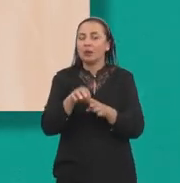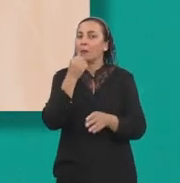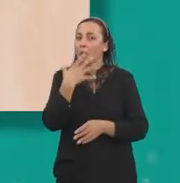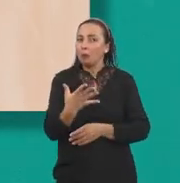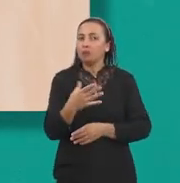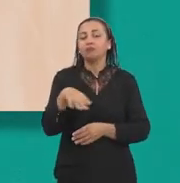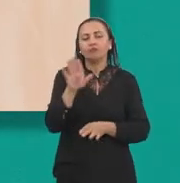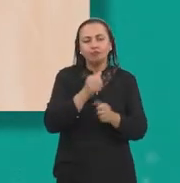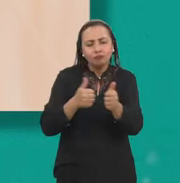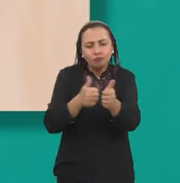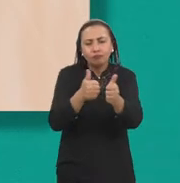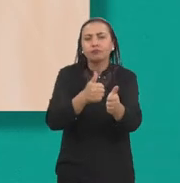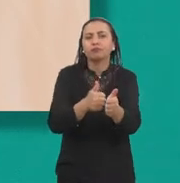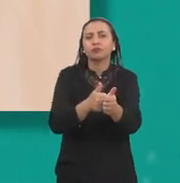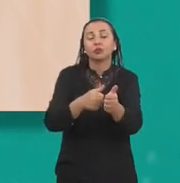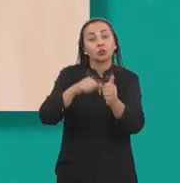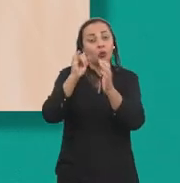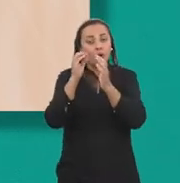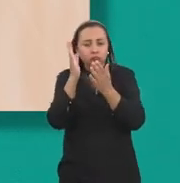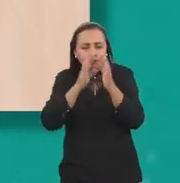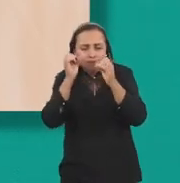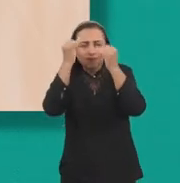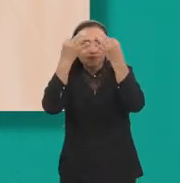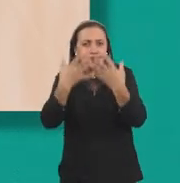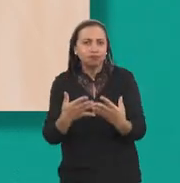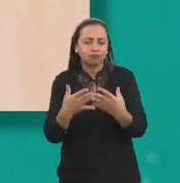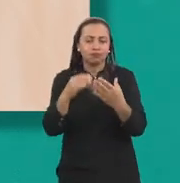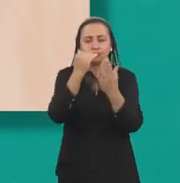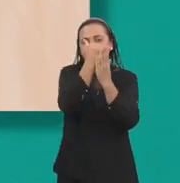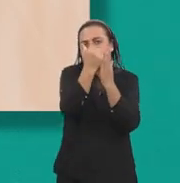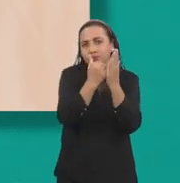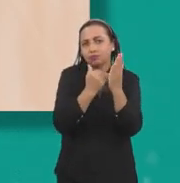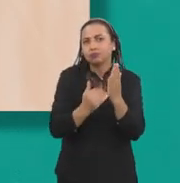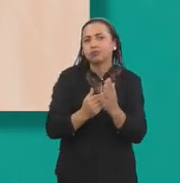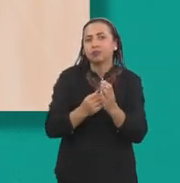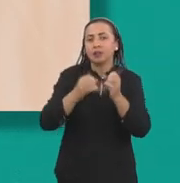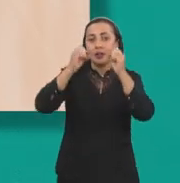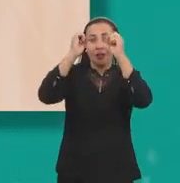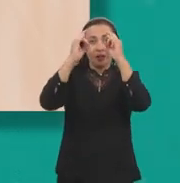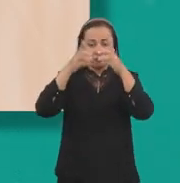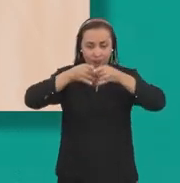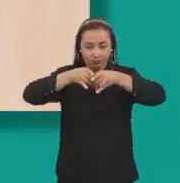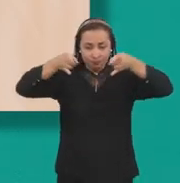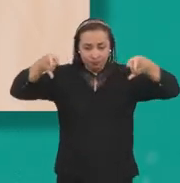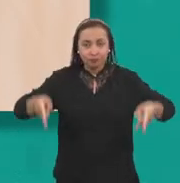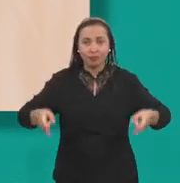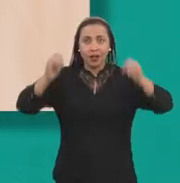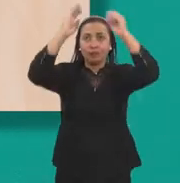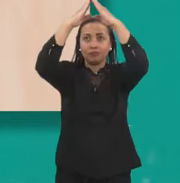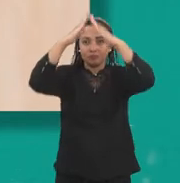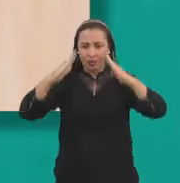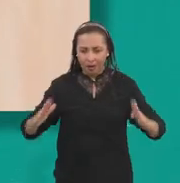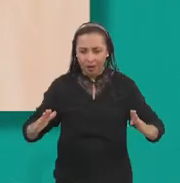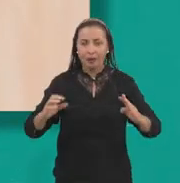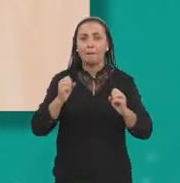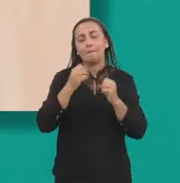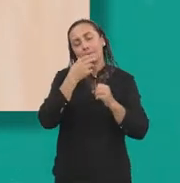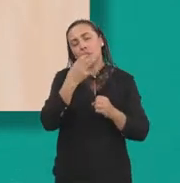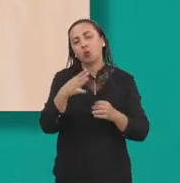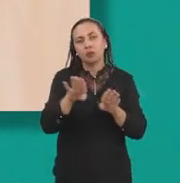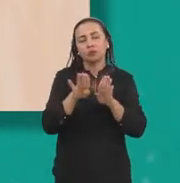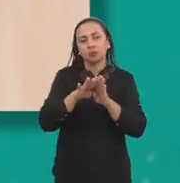seguindo as instruções do rótulo. Mosquiteiros podem proteger aqueles que dormem durante o dia, como bebês, pessoas